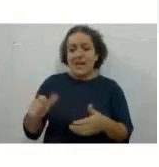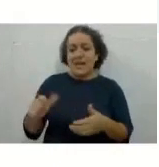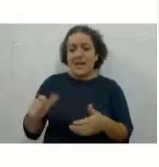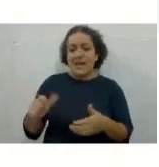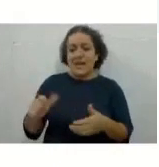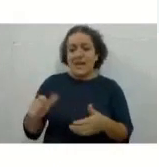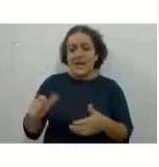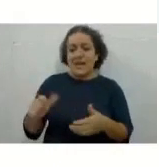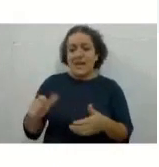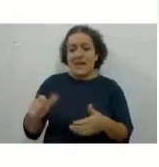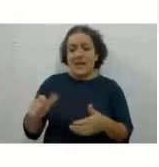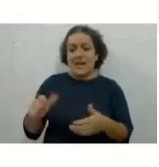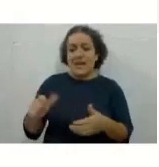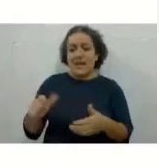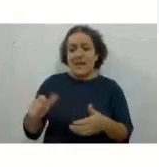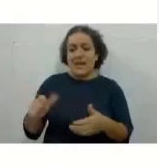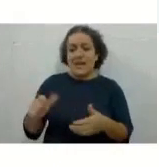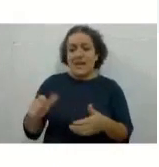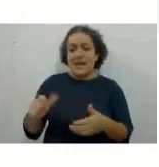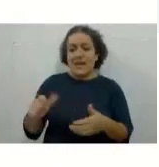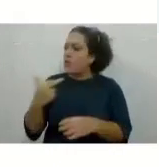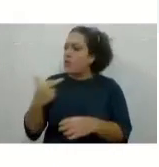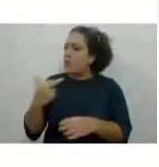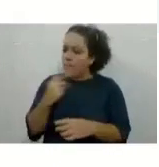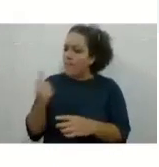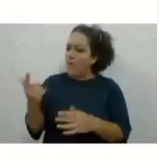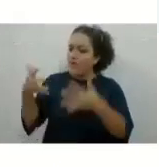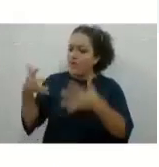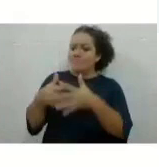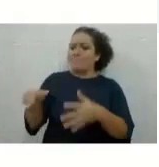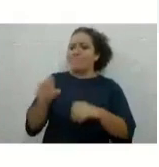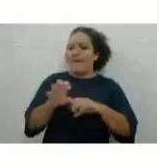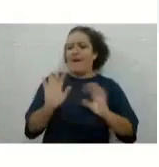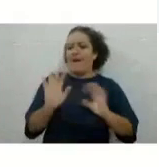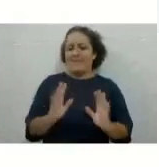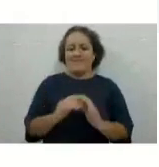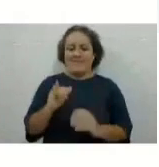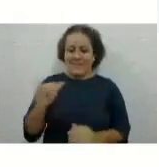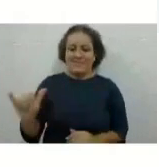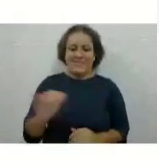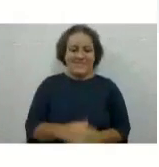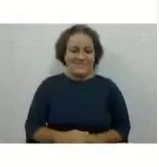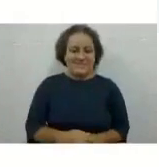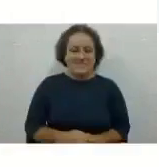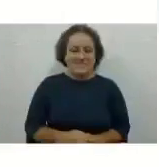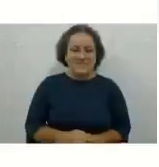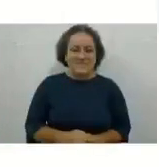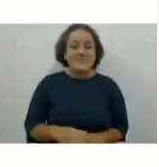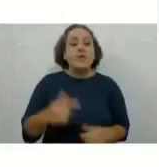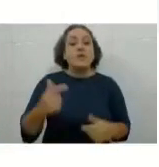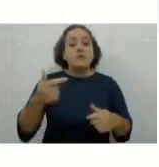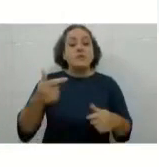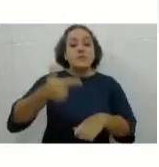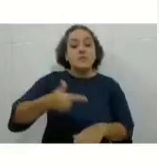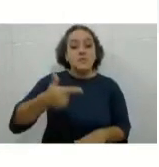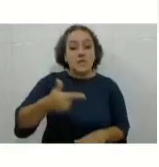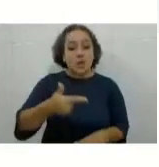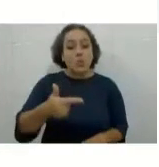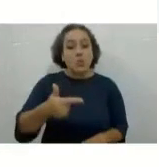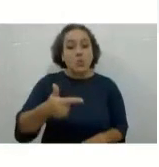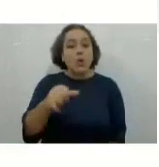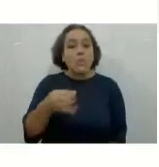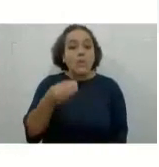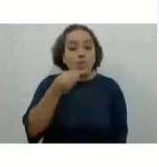oportunidade. Segunda oportunidade não é recuperação. O que significa segunda oportunidade? Segunda